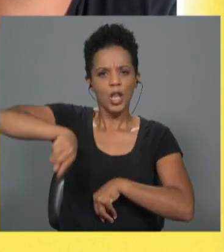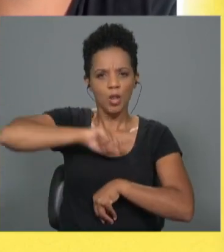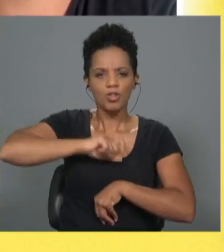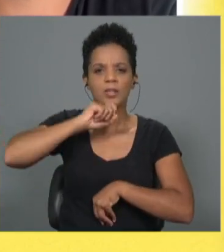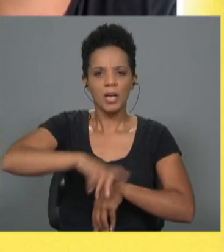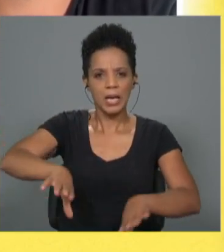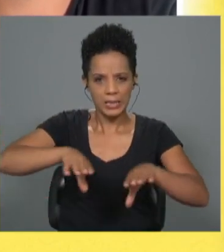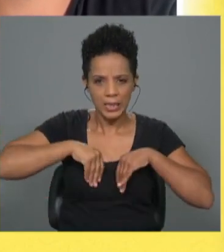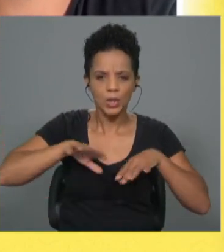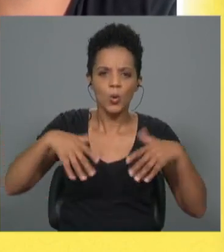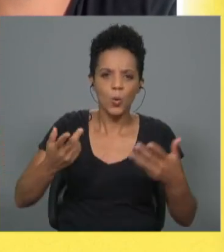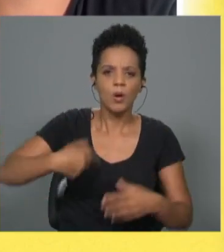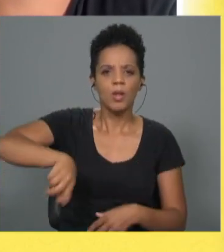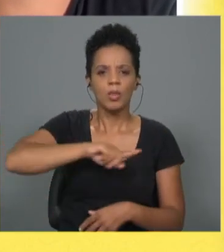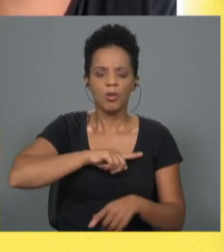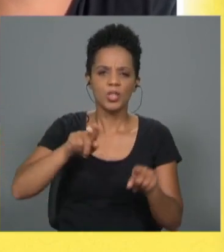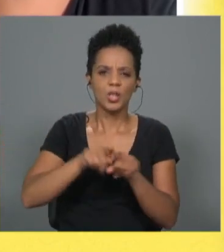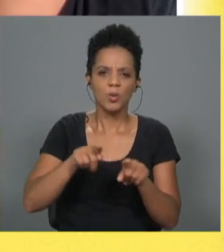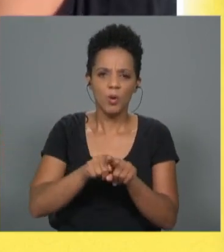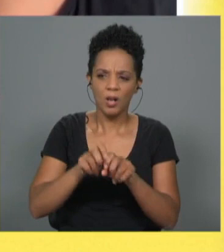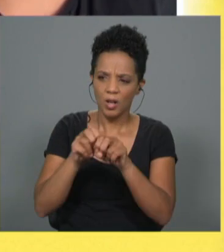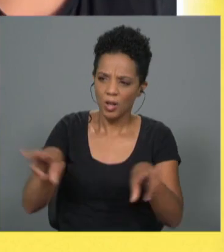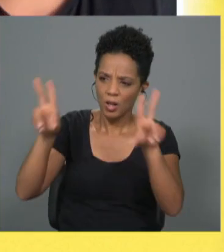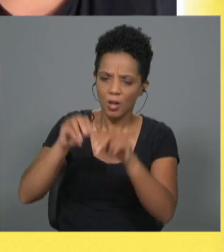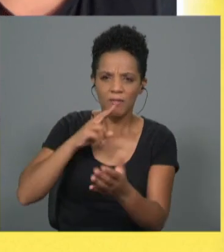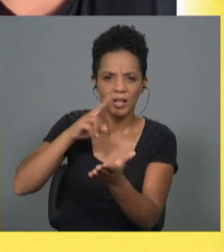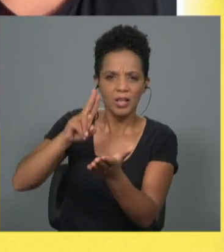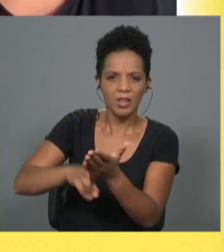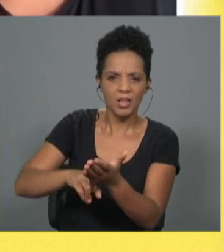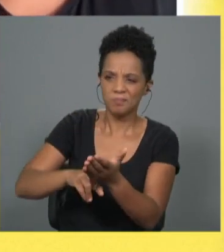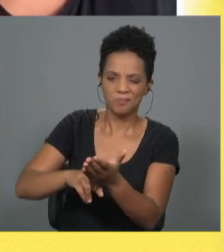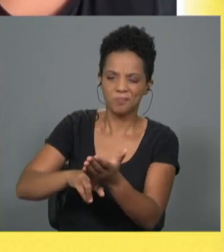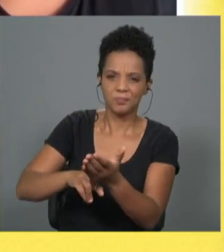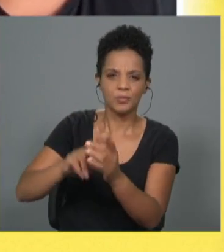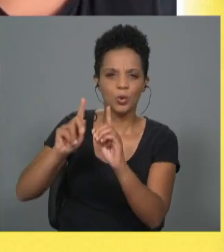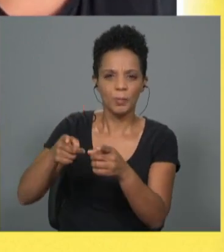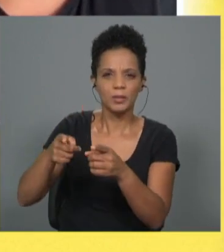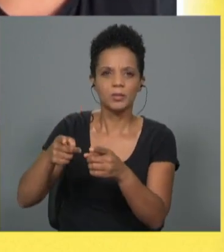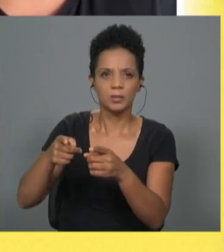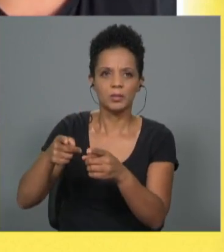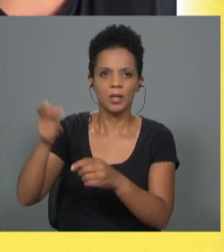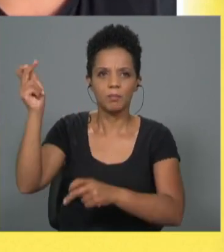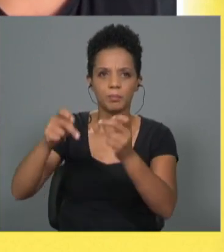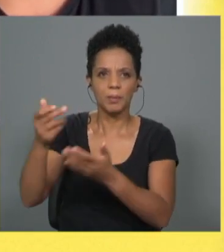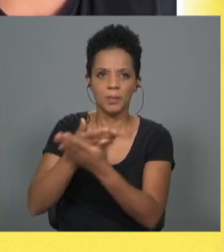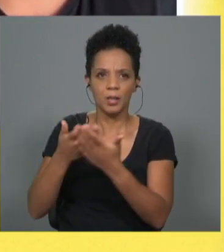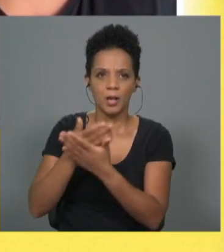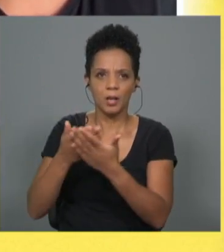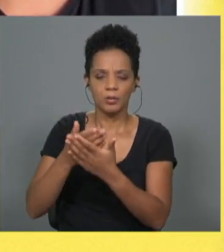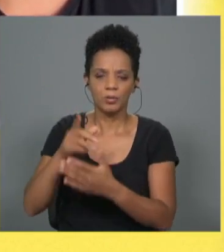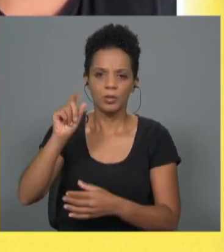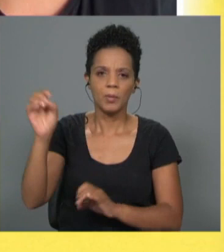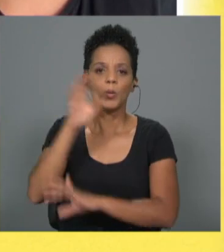andamos ainda muito desligados de uma nova realidade que começa a abarcar vários mercados, inclusive